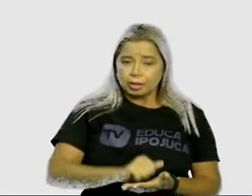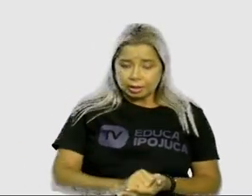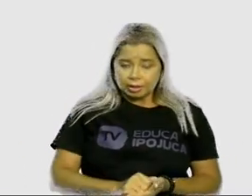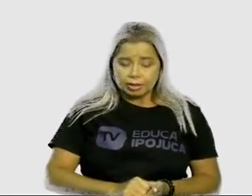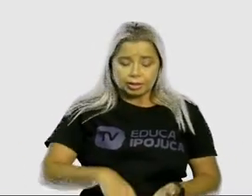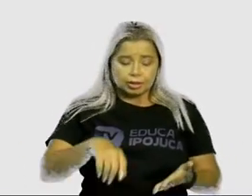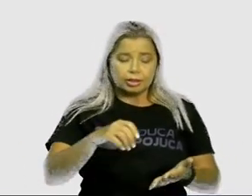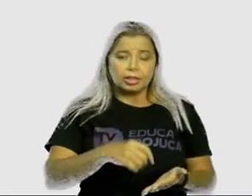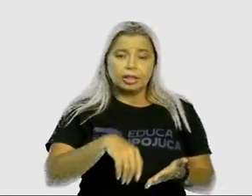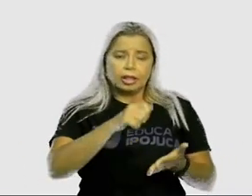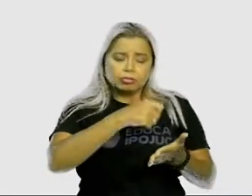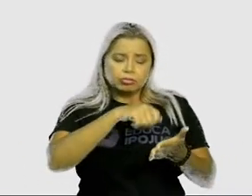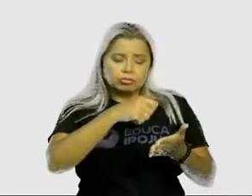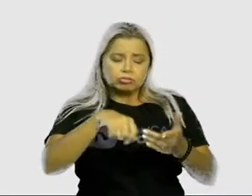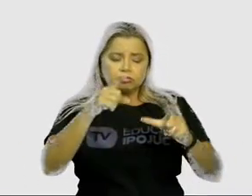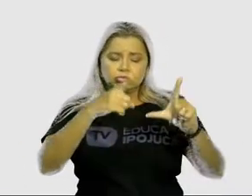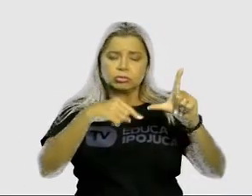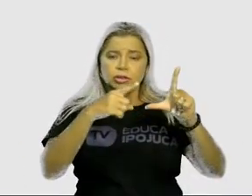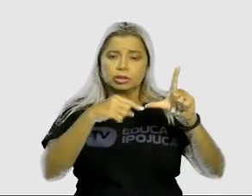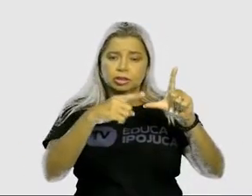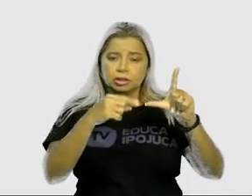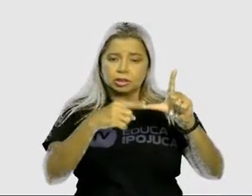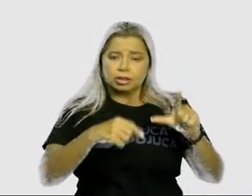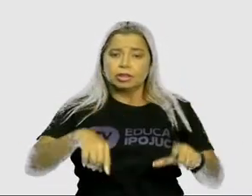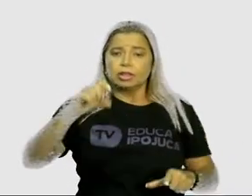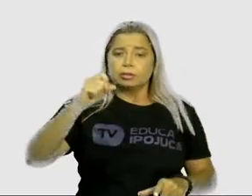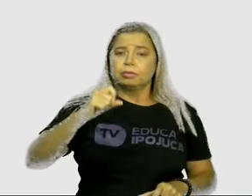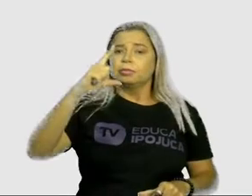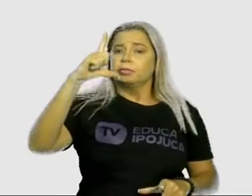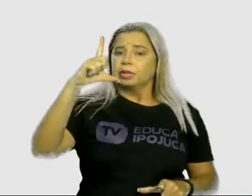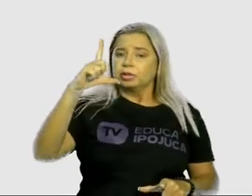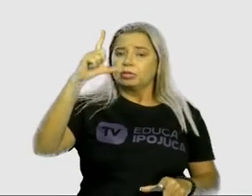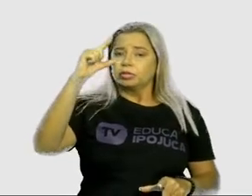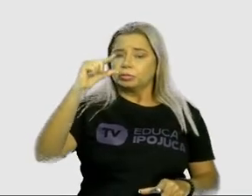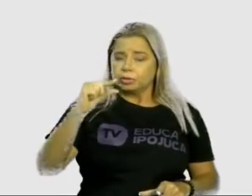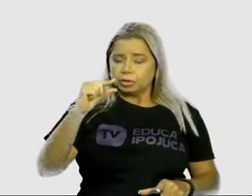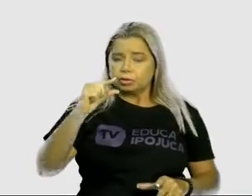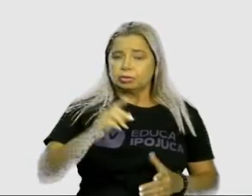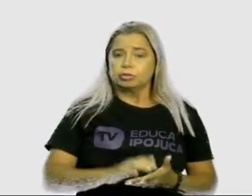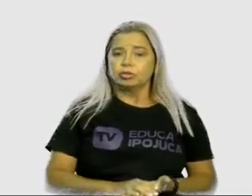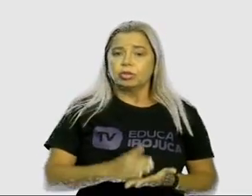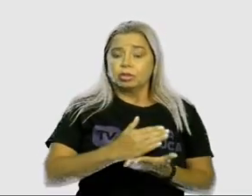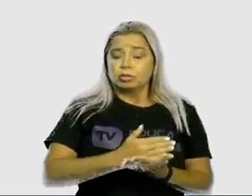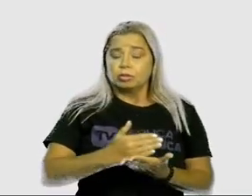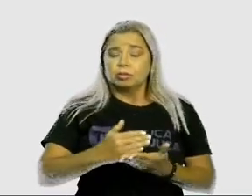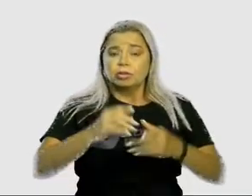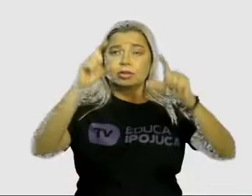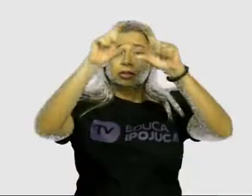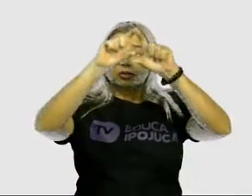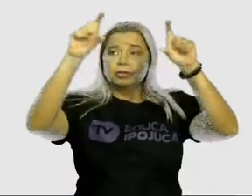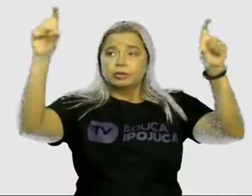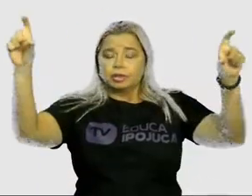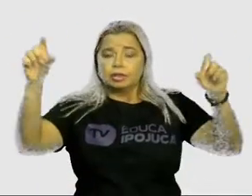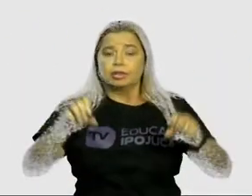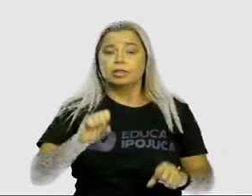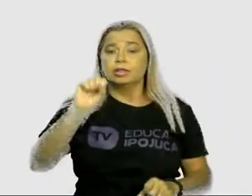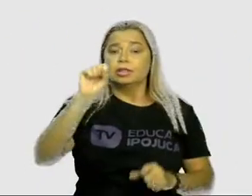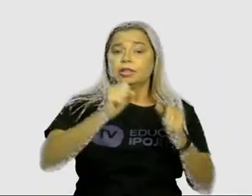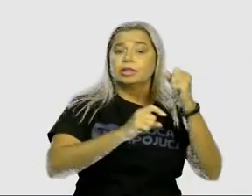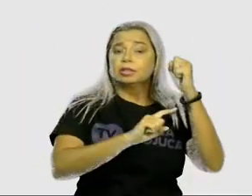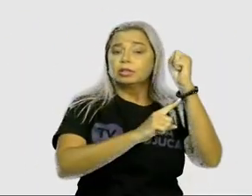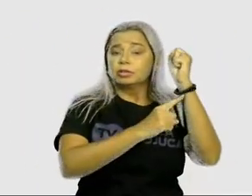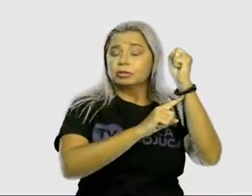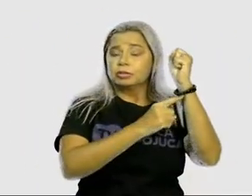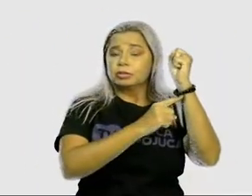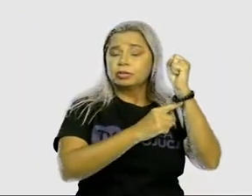letras maiúsculas e minúsculas em início de frase e em substantivos próprios, ponto